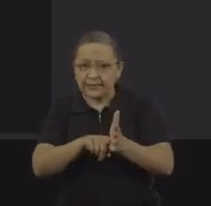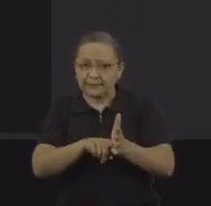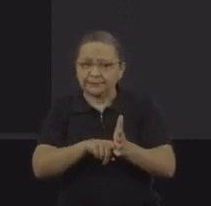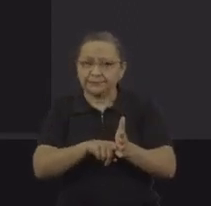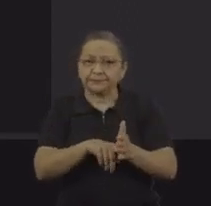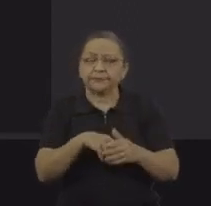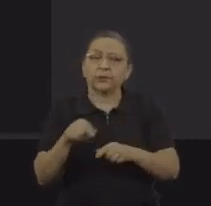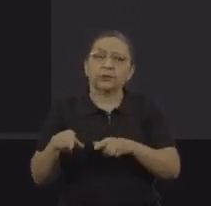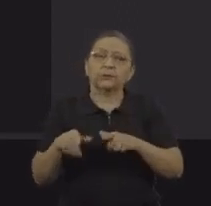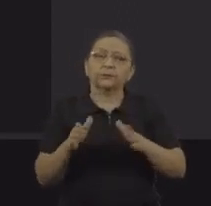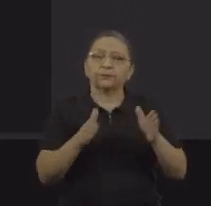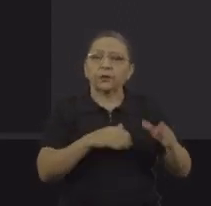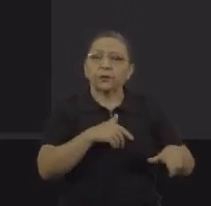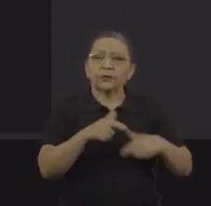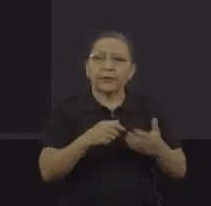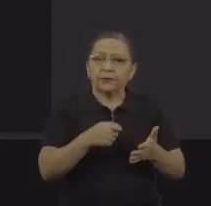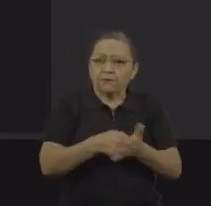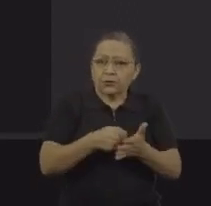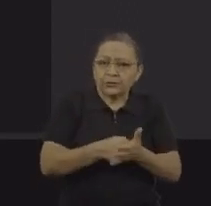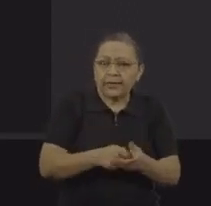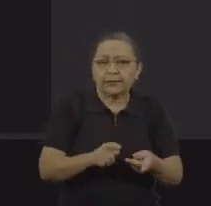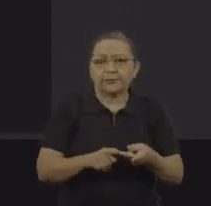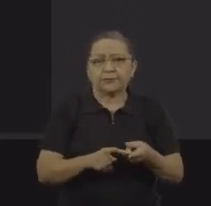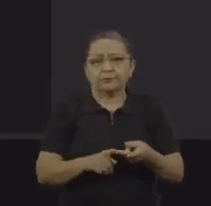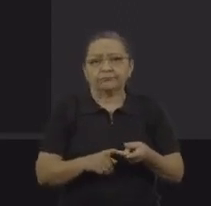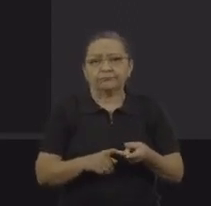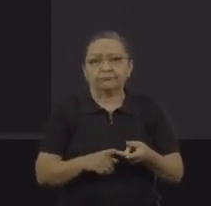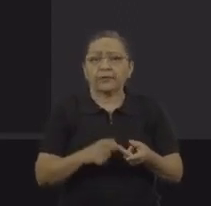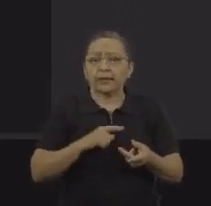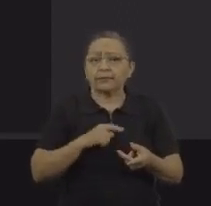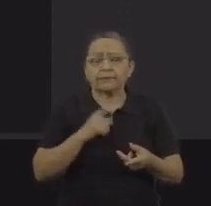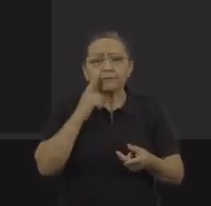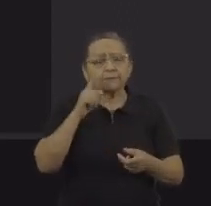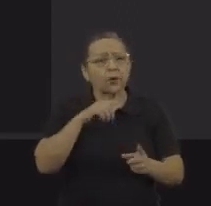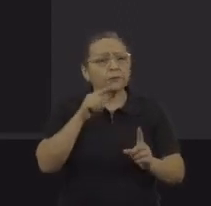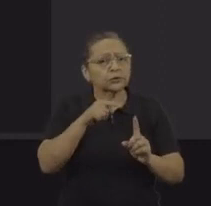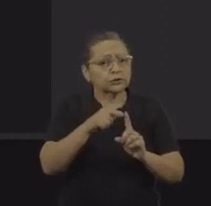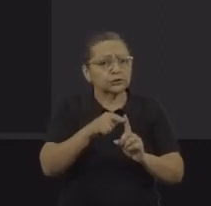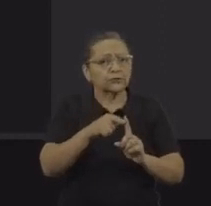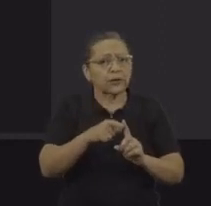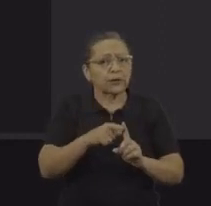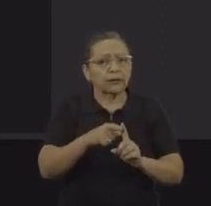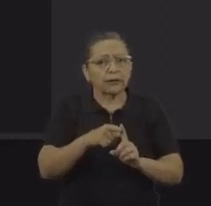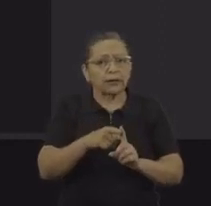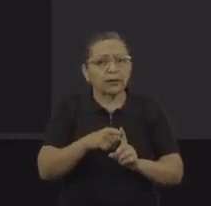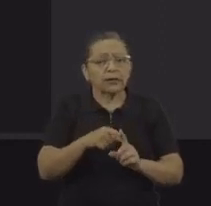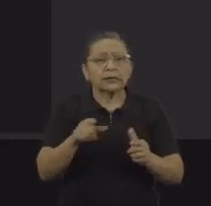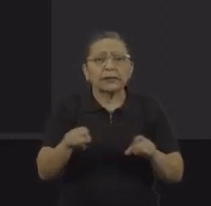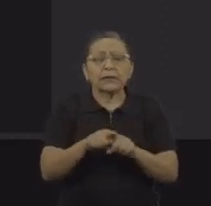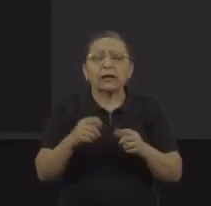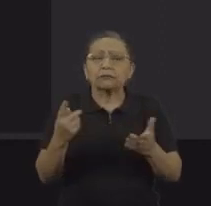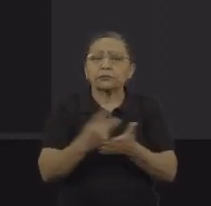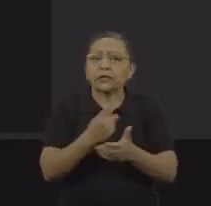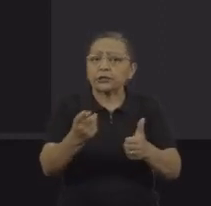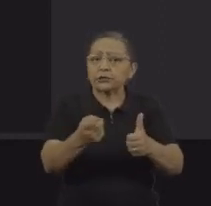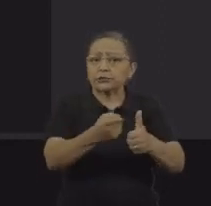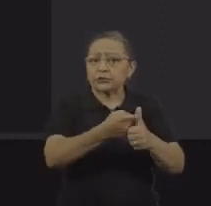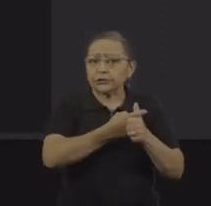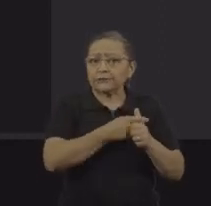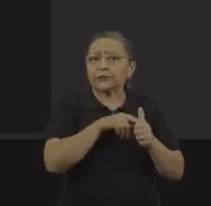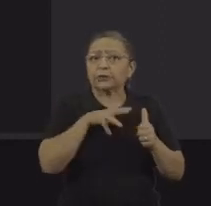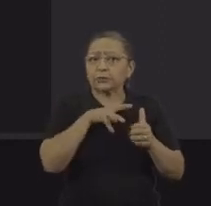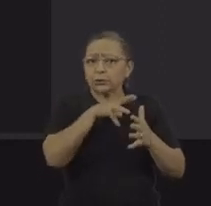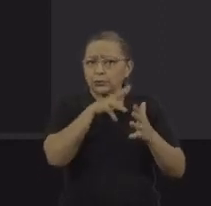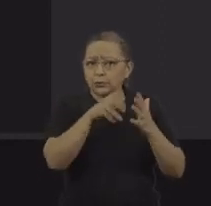Então, trabalho forçado, jornada exaustiva, condições degradantes, dívida contraída, que depois se refere à questão da servidão por dívida, isso tudo